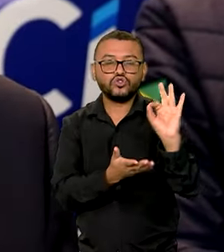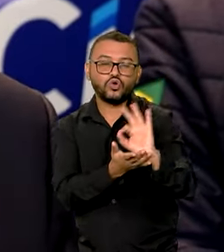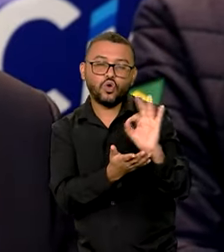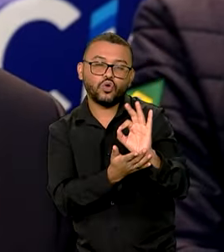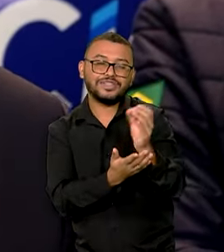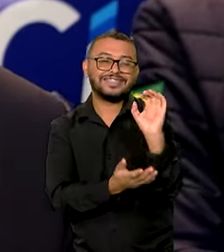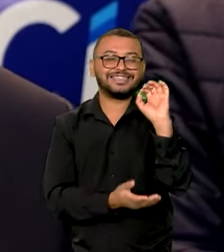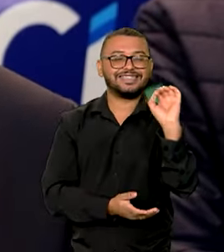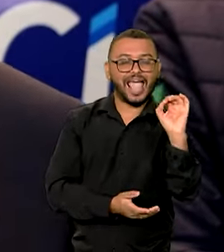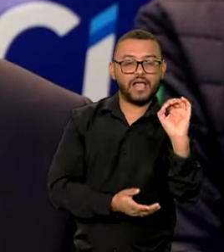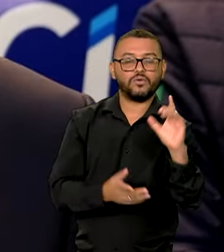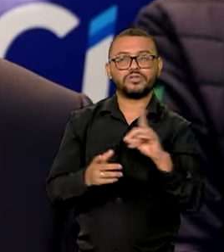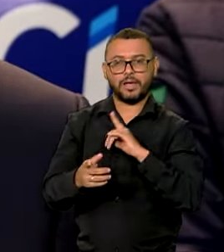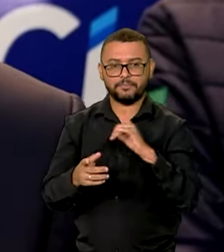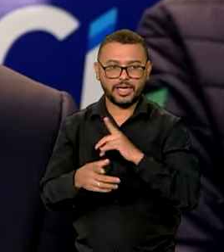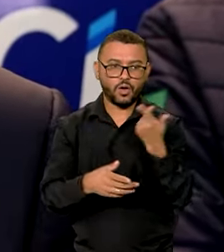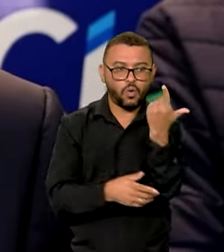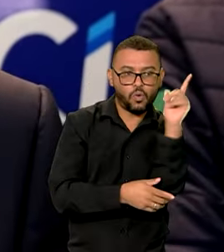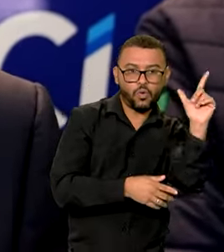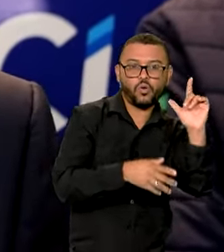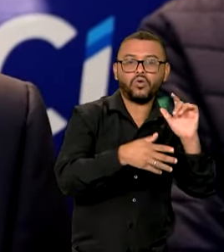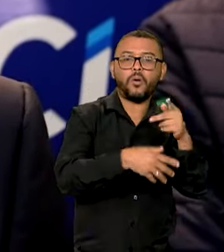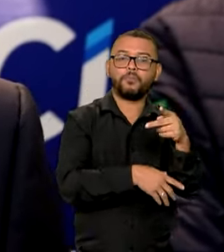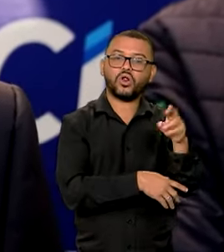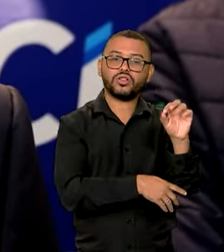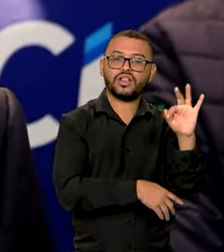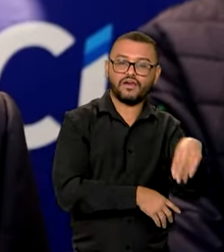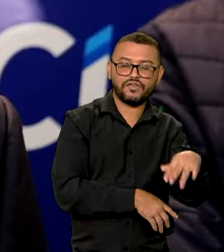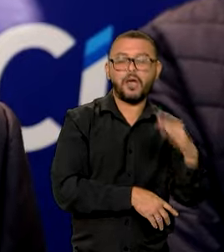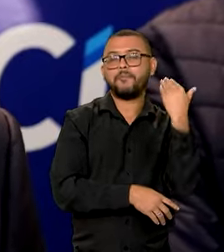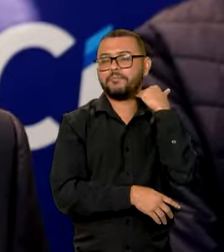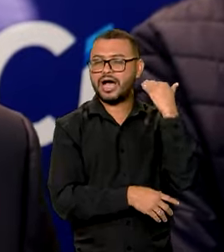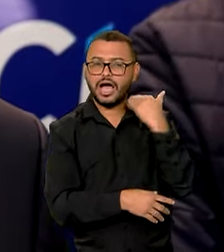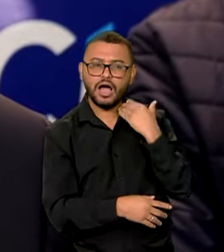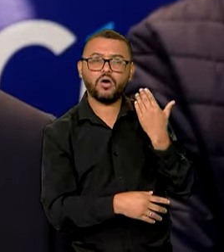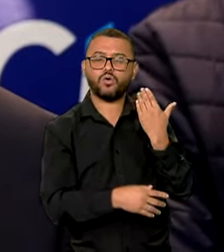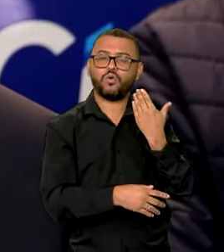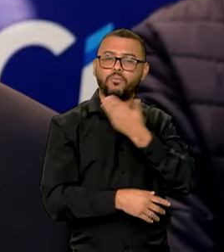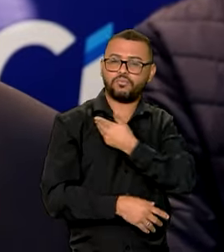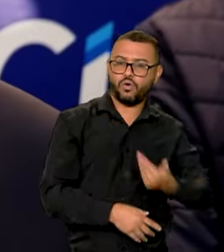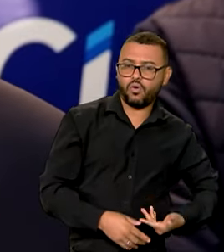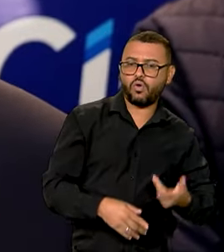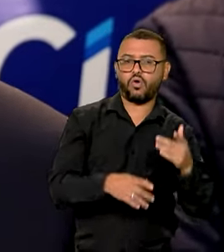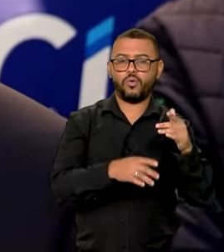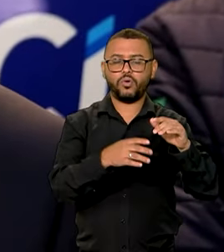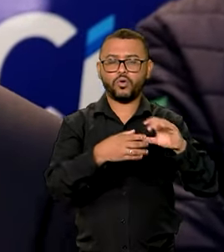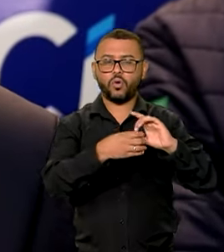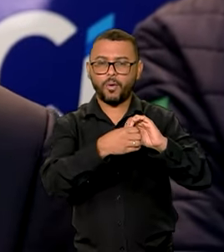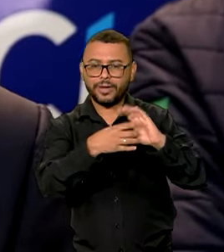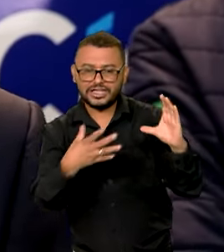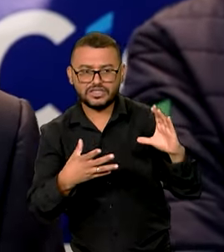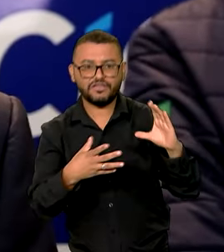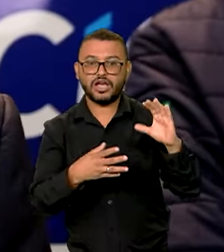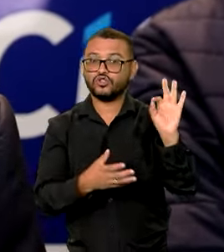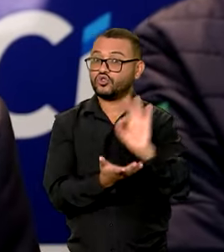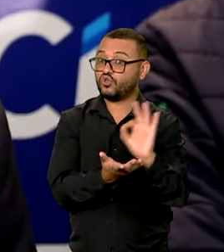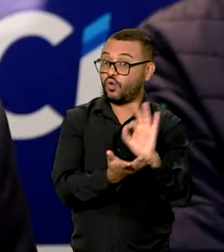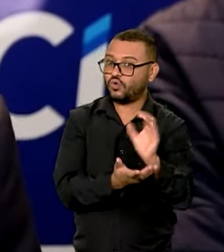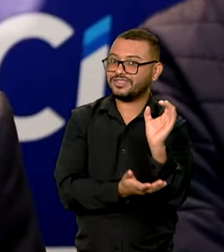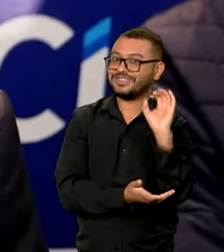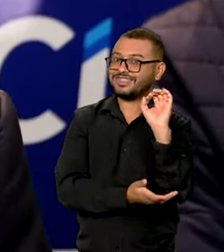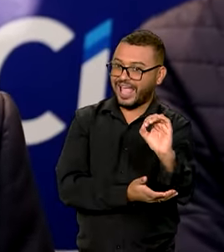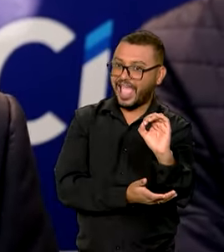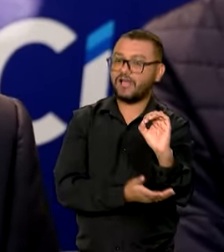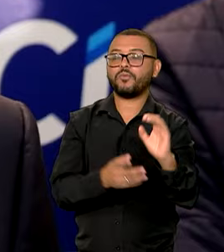Liberado o Pronamp, já está em operação. Bancos públicos e cooperativas, juros real zero. Pronamp